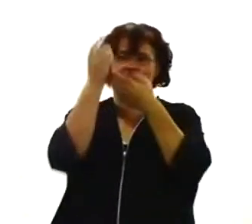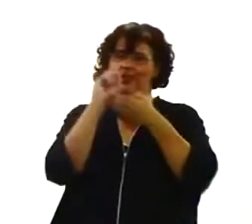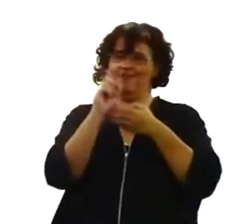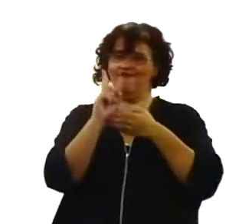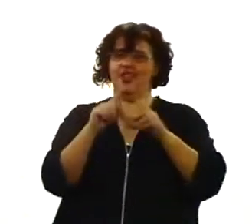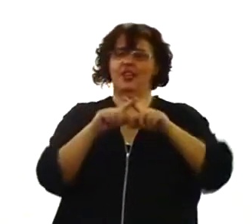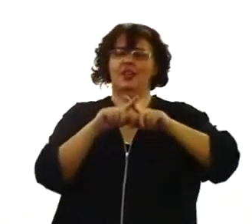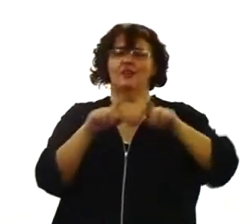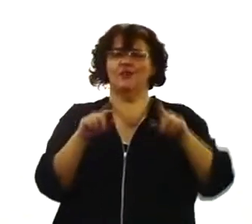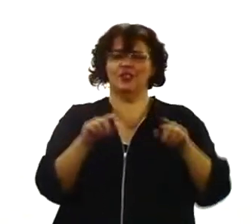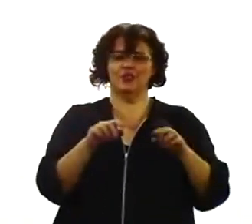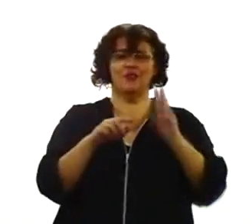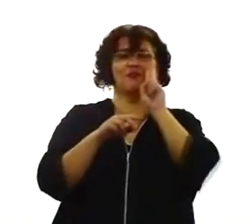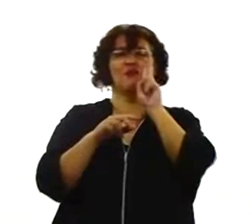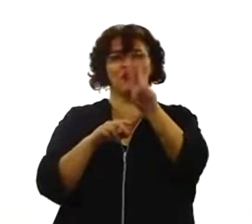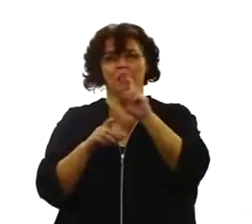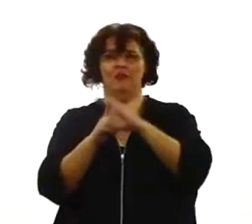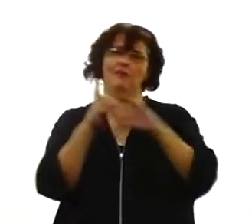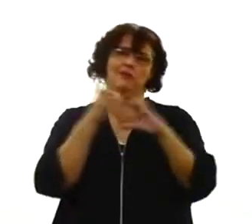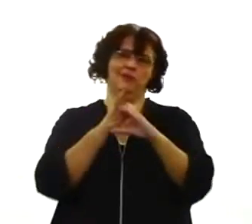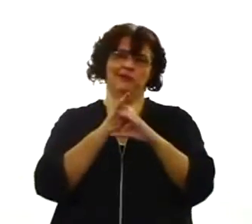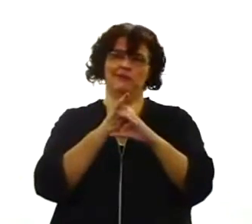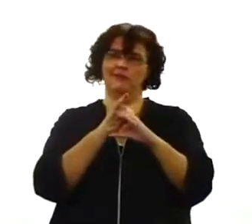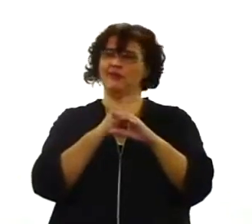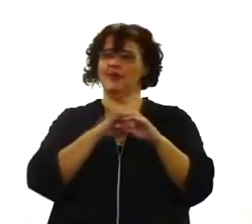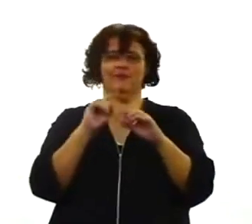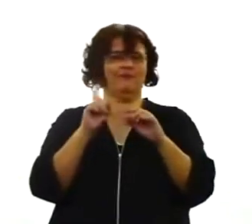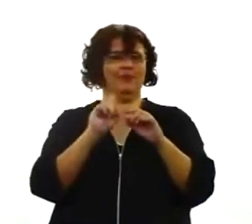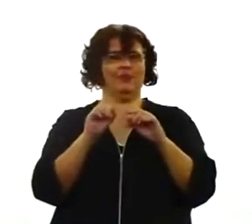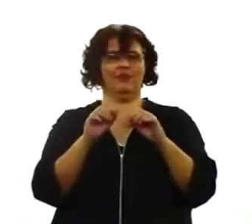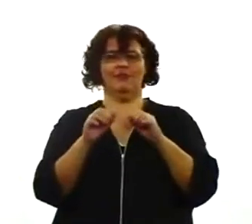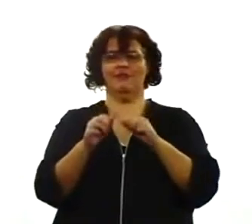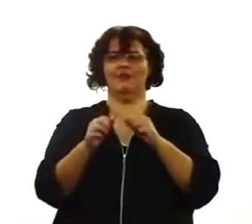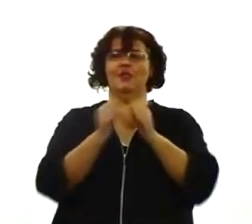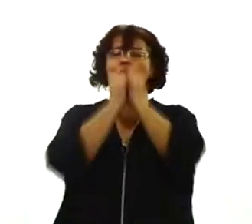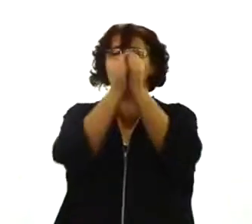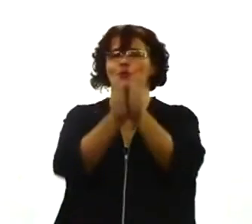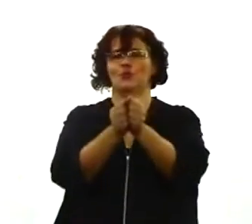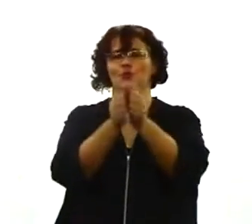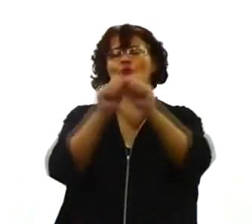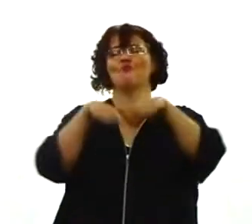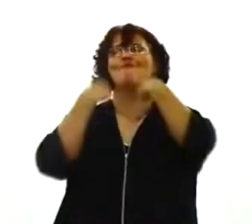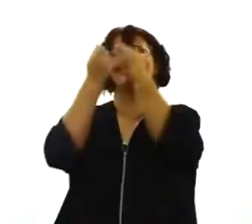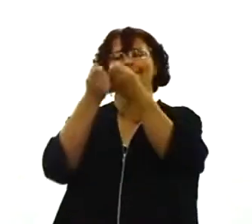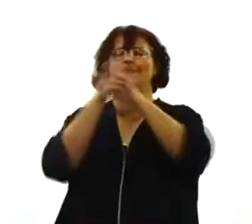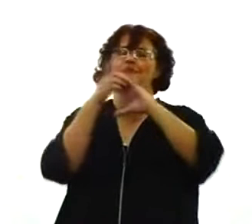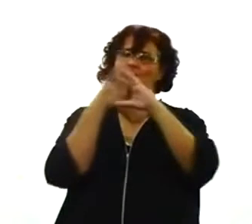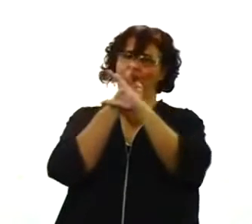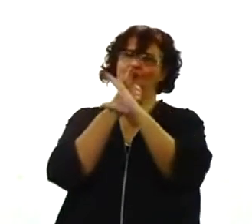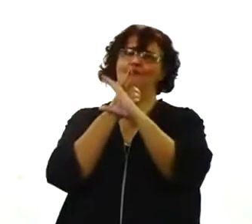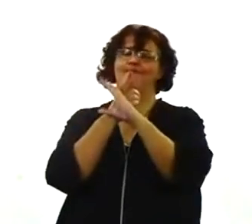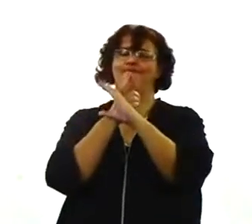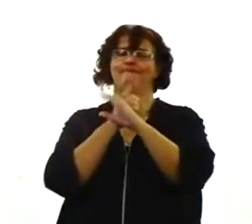Mas a nossa oração é que o Espírito Santo de Deus Deus faça a sua obra como ele tem feito. E se